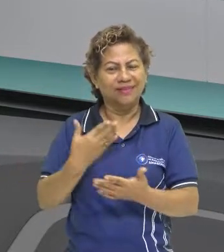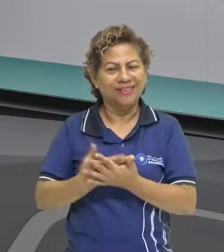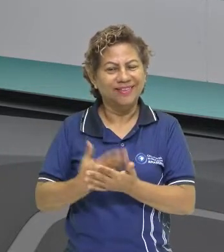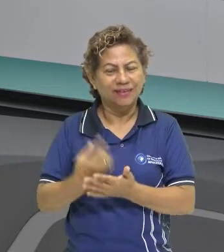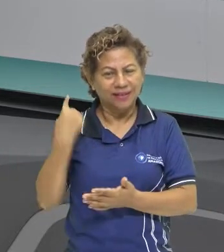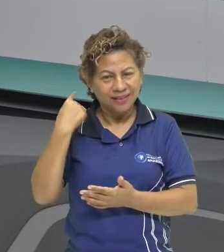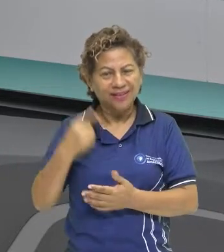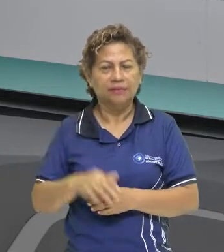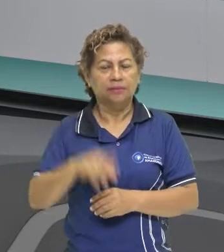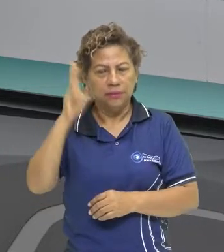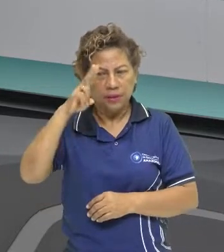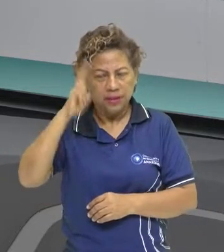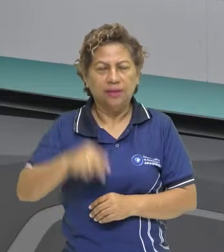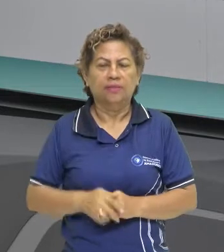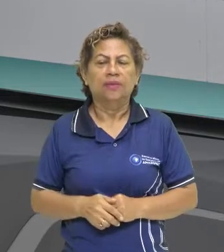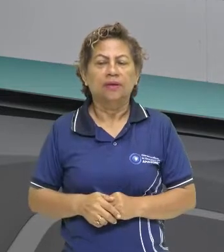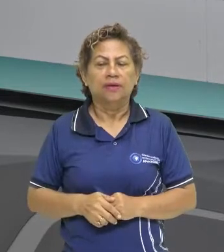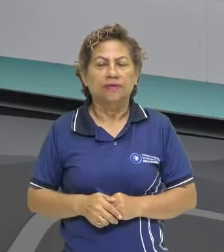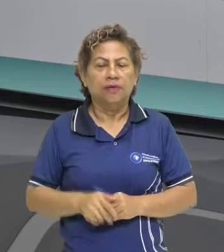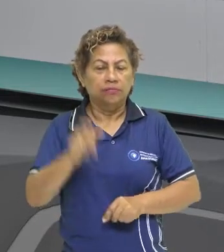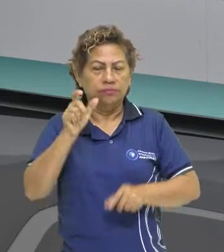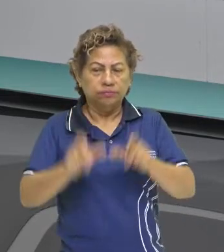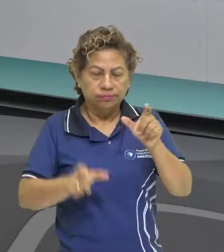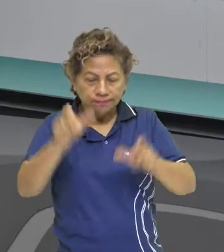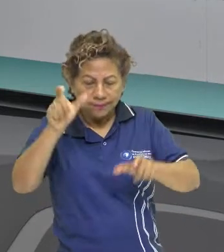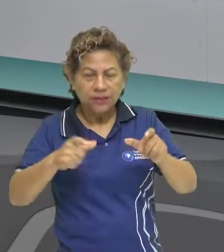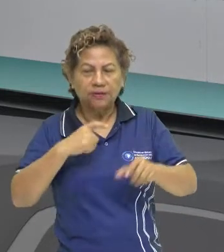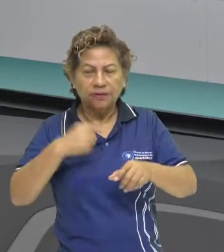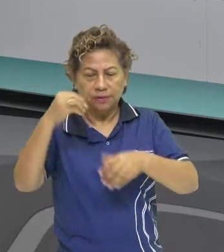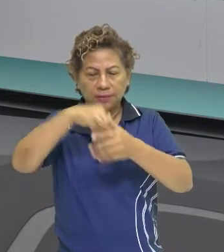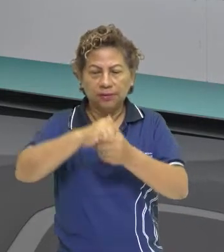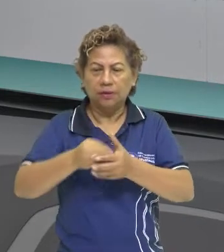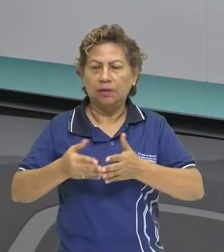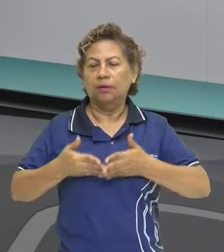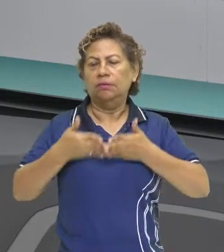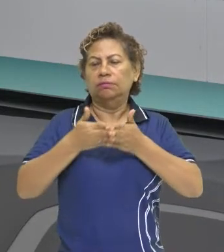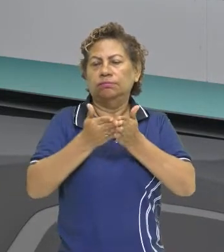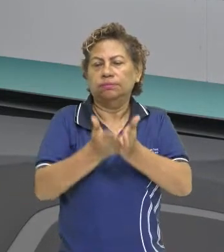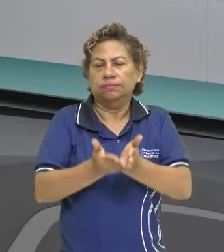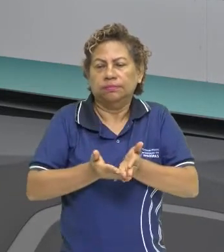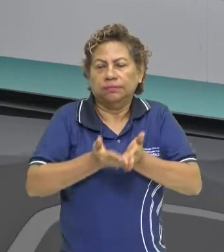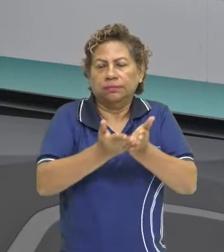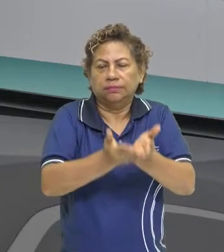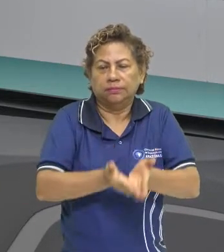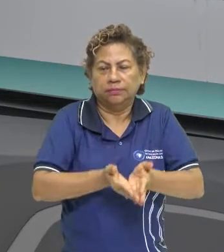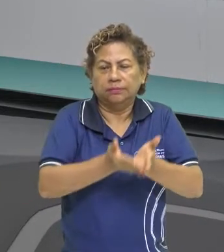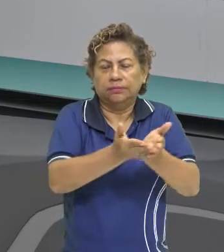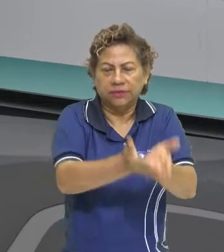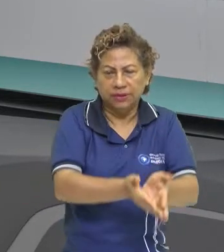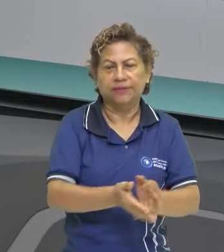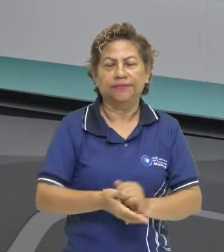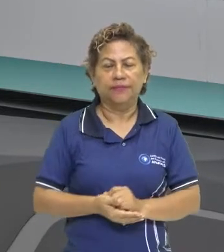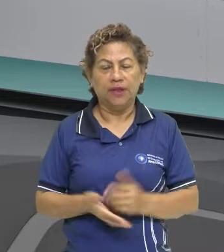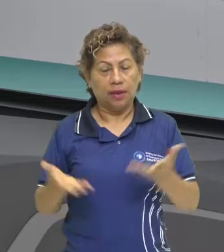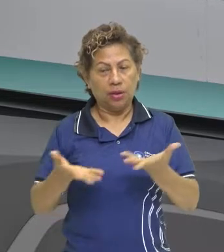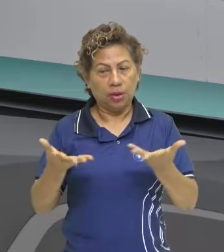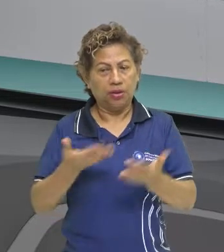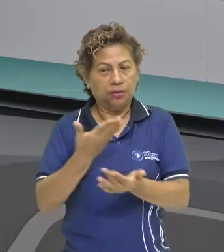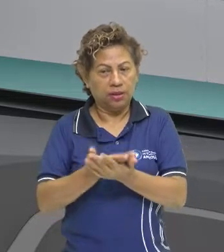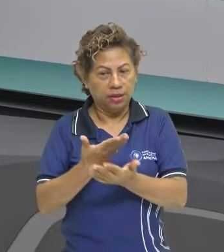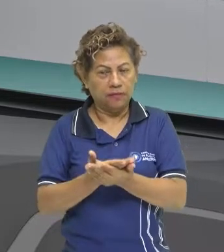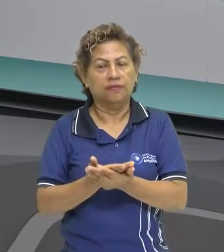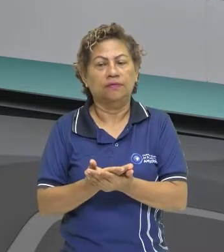literatura dos navegantes, dos viajantes. Hoje nós vamos estudar a literatura jesuítica, que tem como